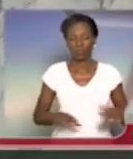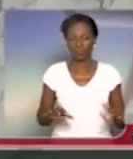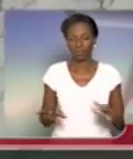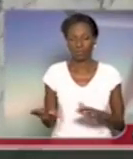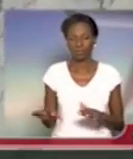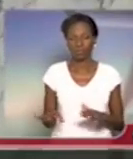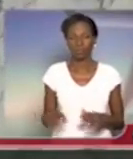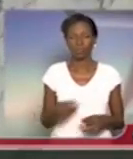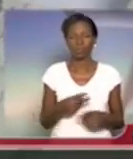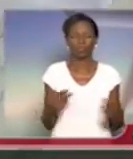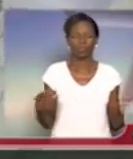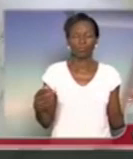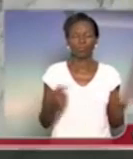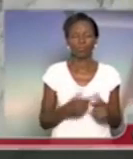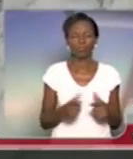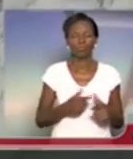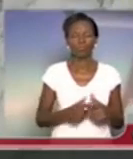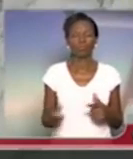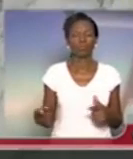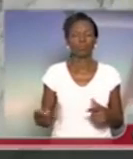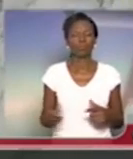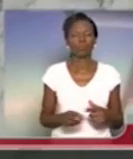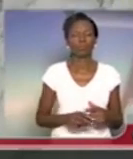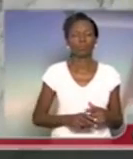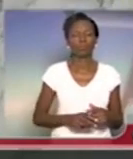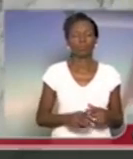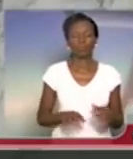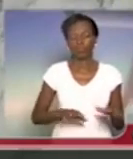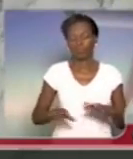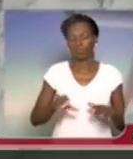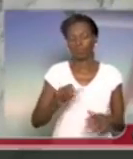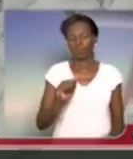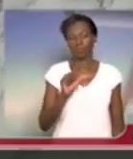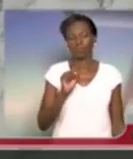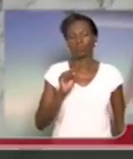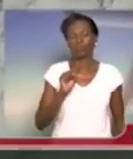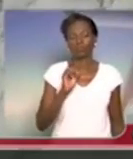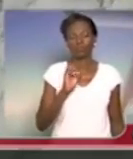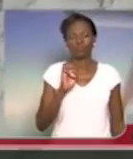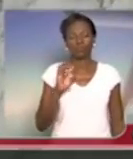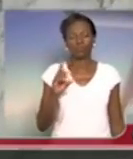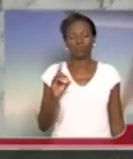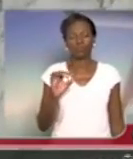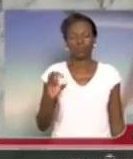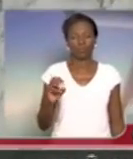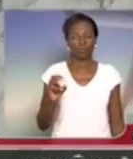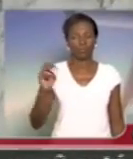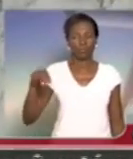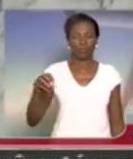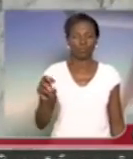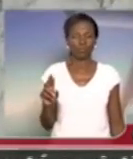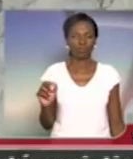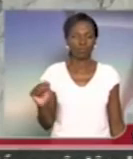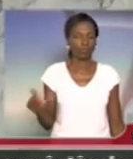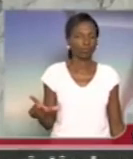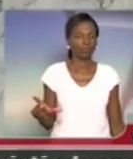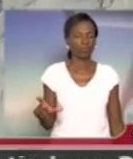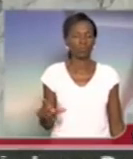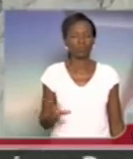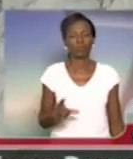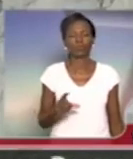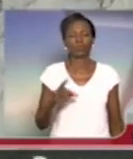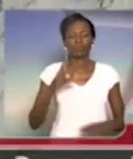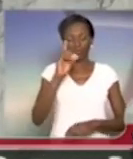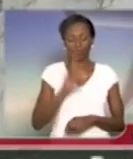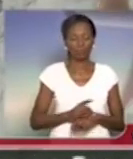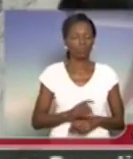então tem vários casos de criminalização dos movimentos, tem a sede moral, das diretorias de ensino, de supervisoras que